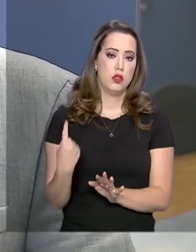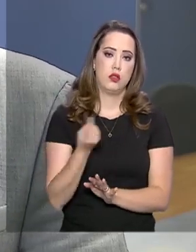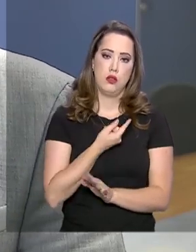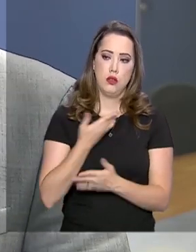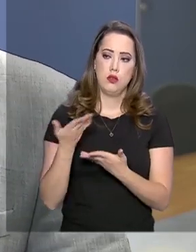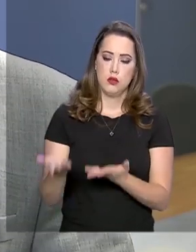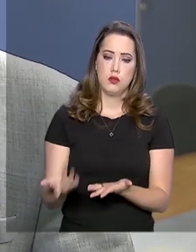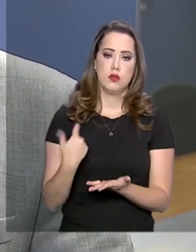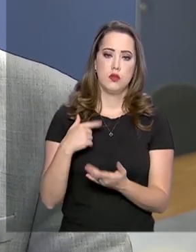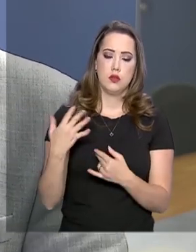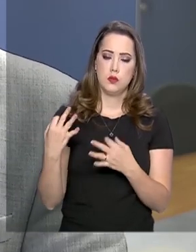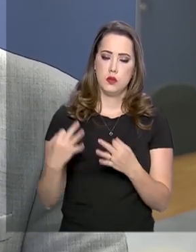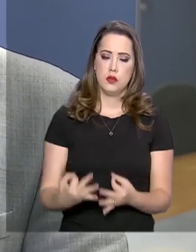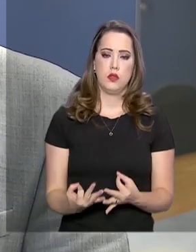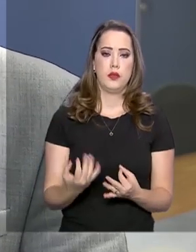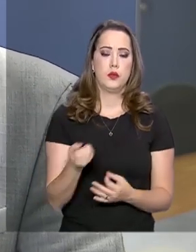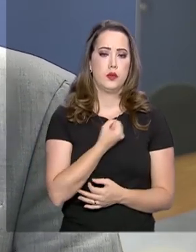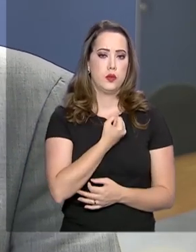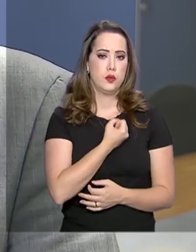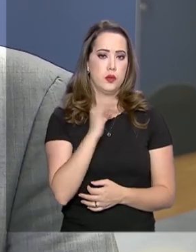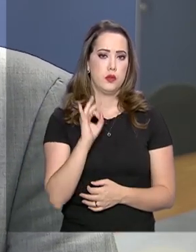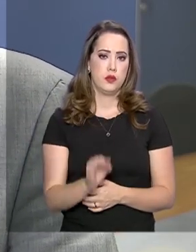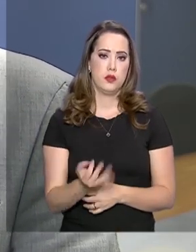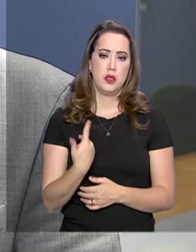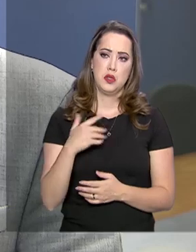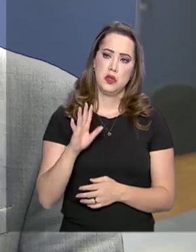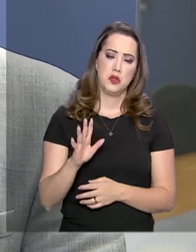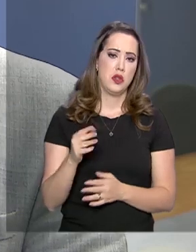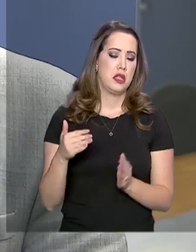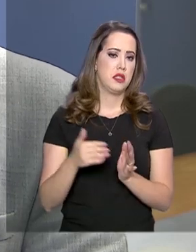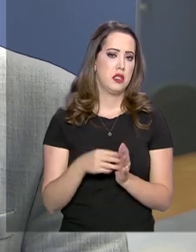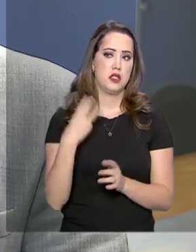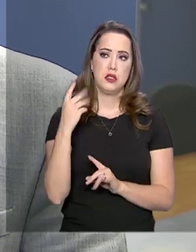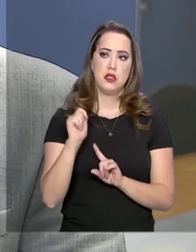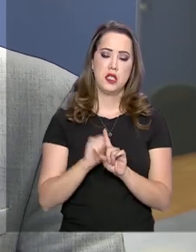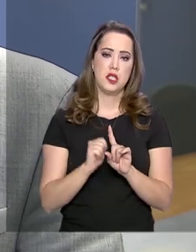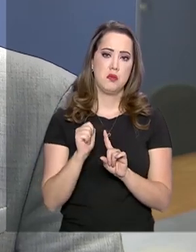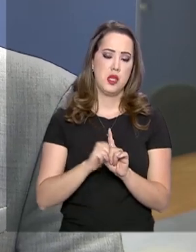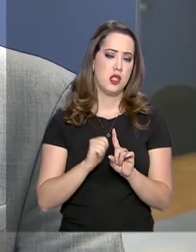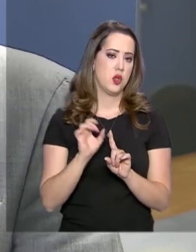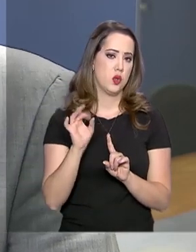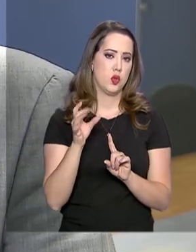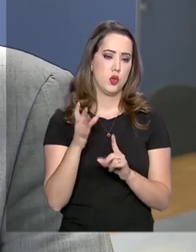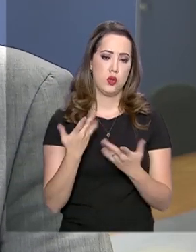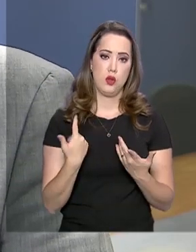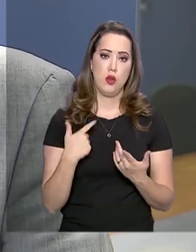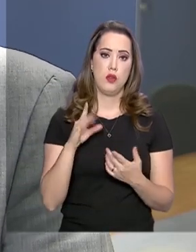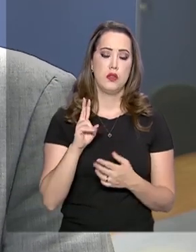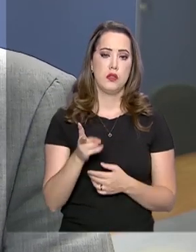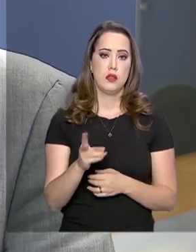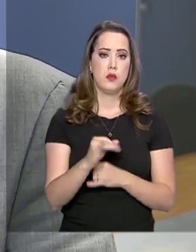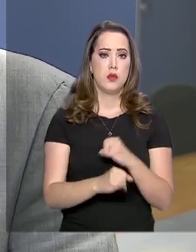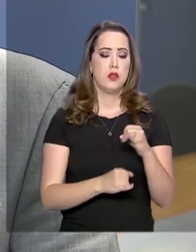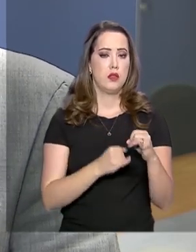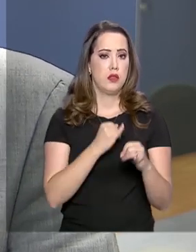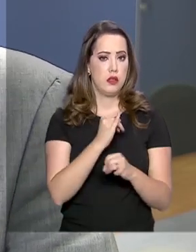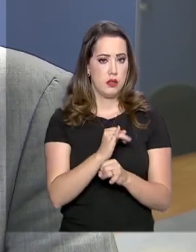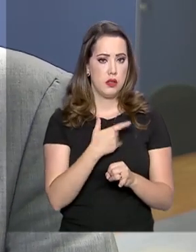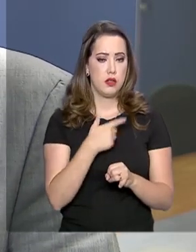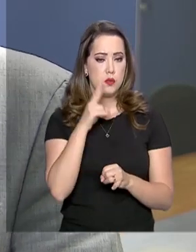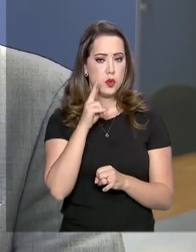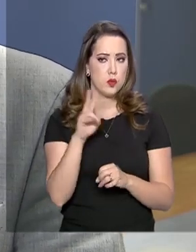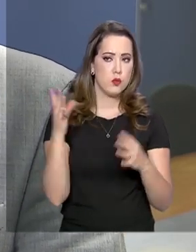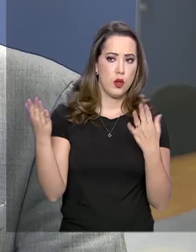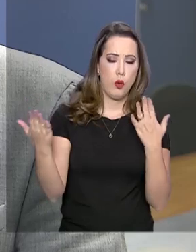com isso uma prontidão nos dados e um delay de no máximo três meses. Nós temos dados online, mas só que a gente faz uma